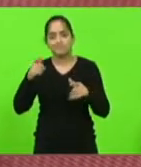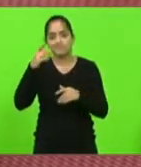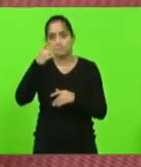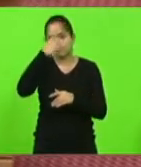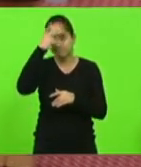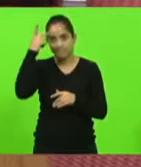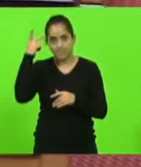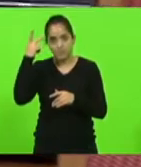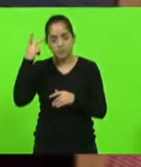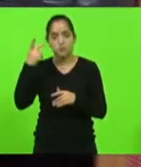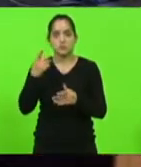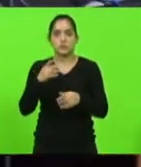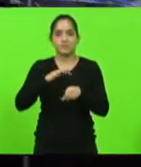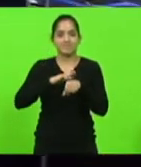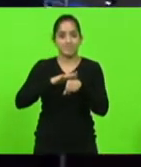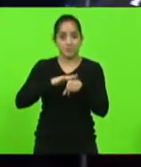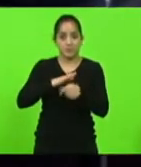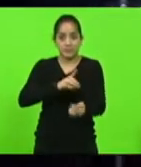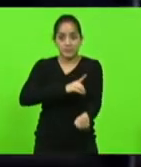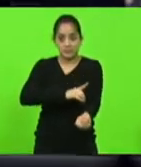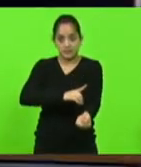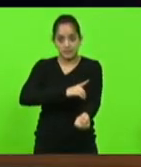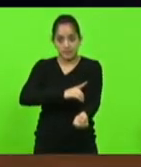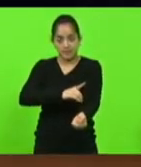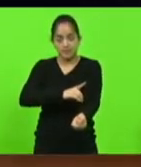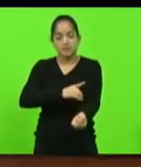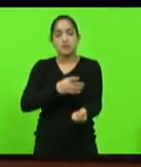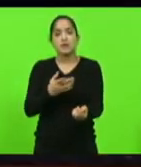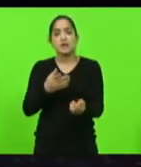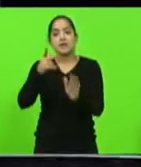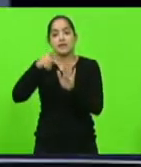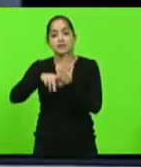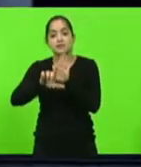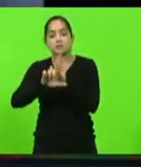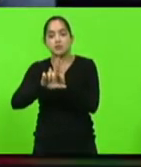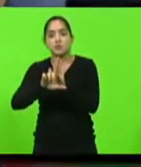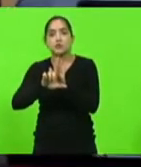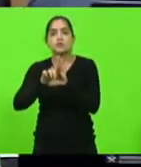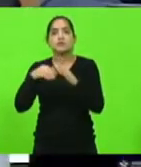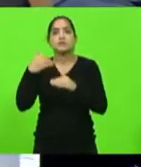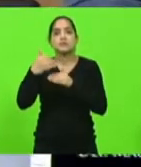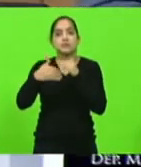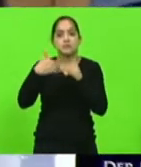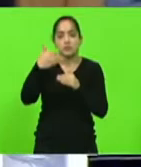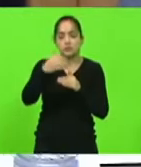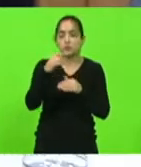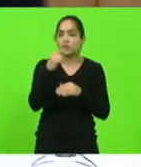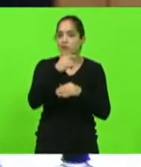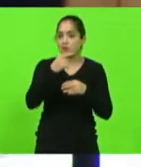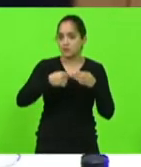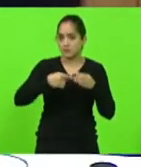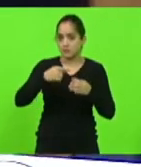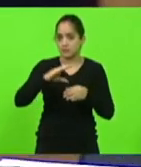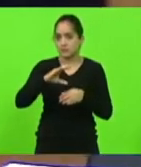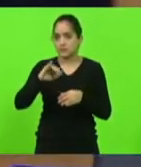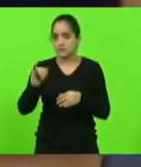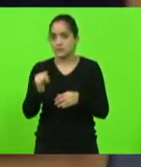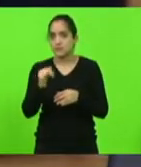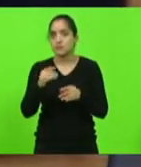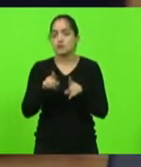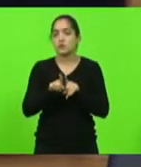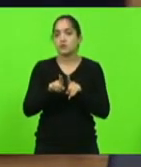diabetes e que um projeto que tramitou pela CCJ, tramitou pelas comissões